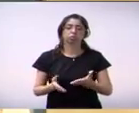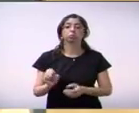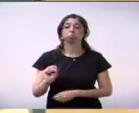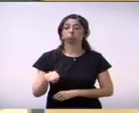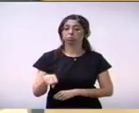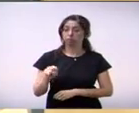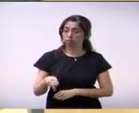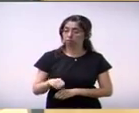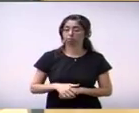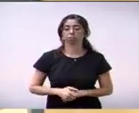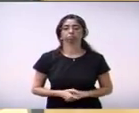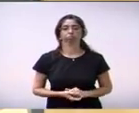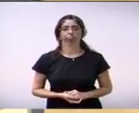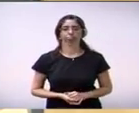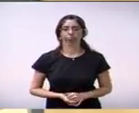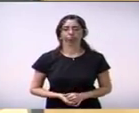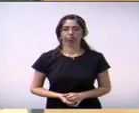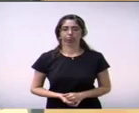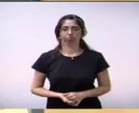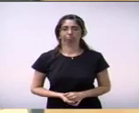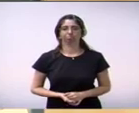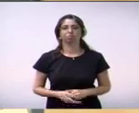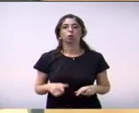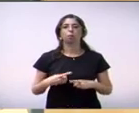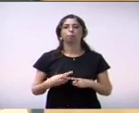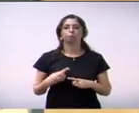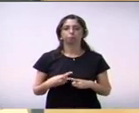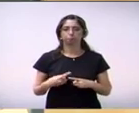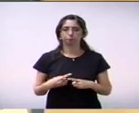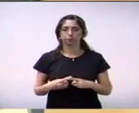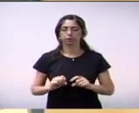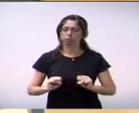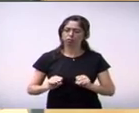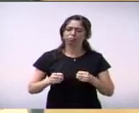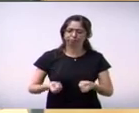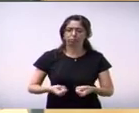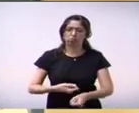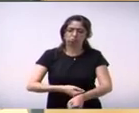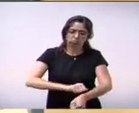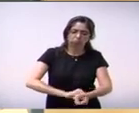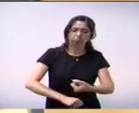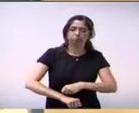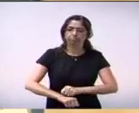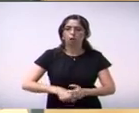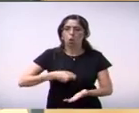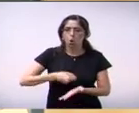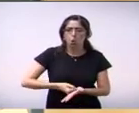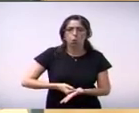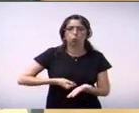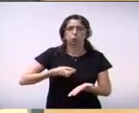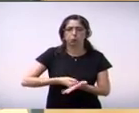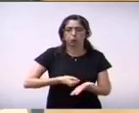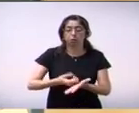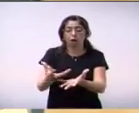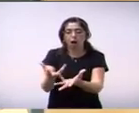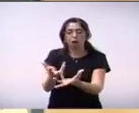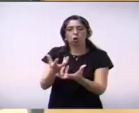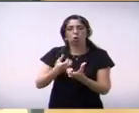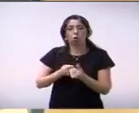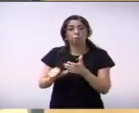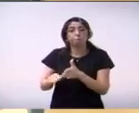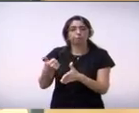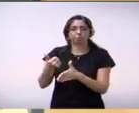reconhecido no nosso município, que realmente é o profissional que dá o primeiro atendimento, é o que